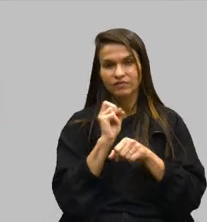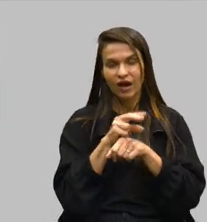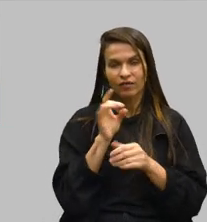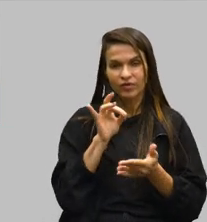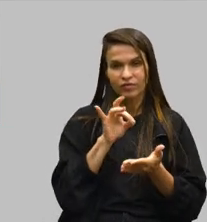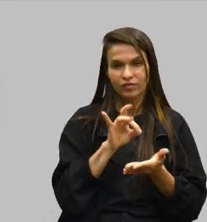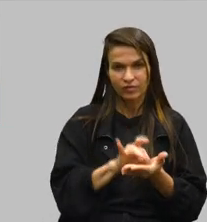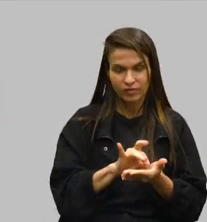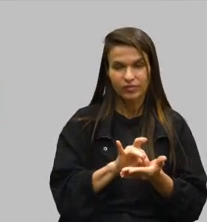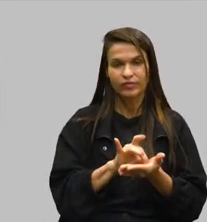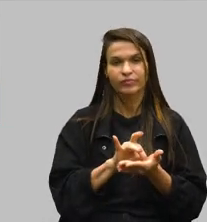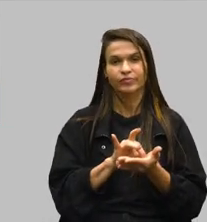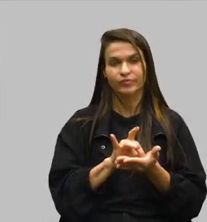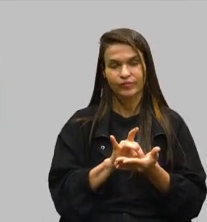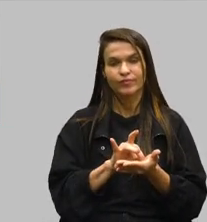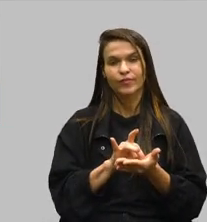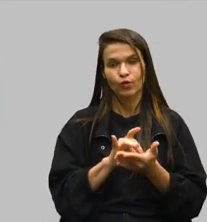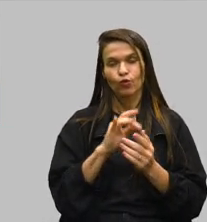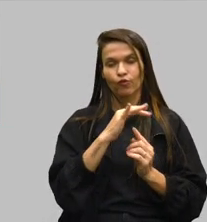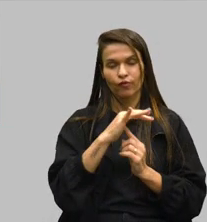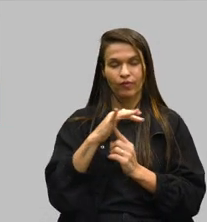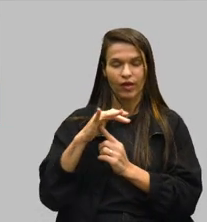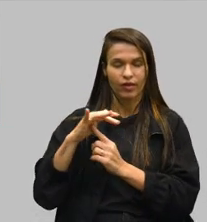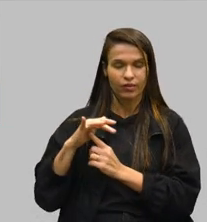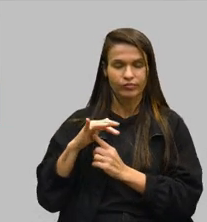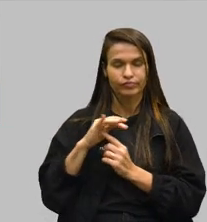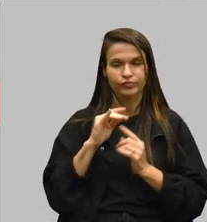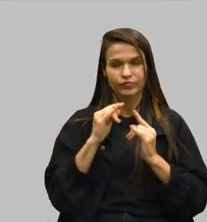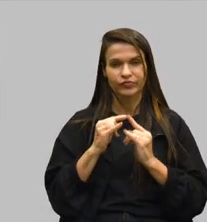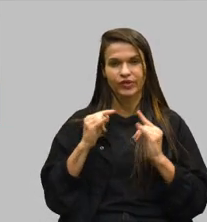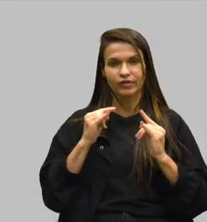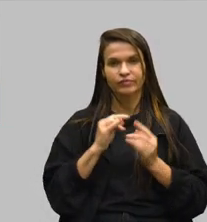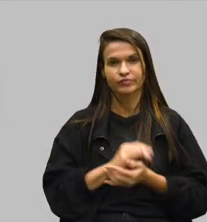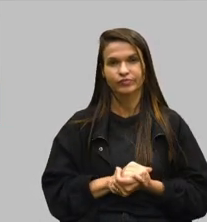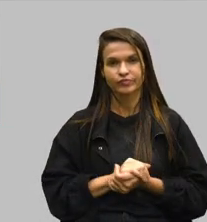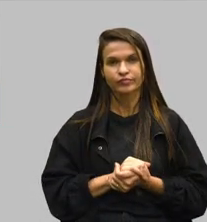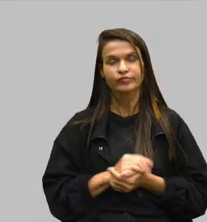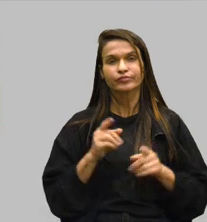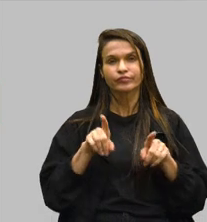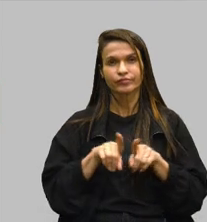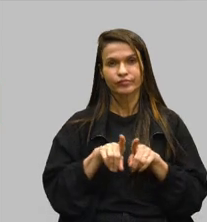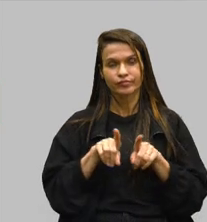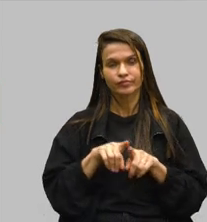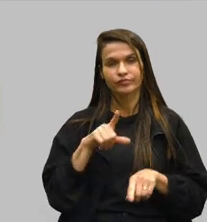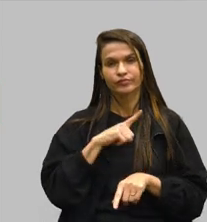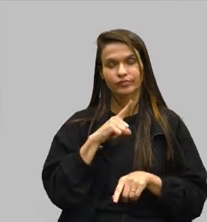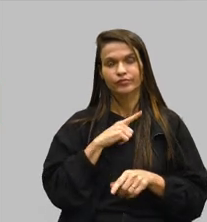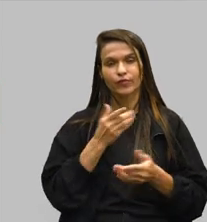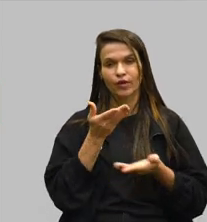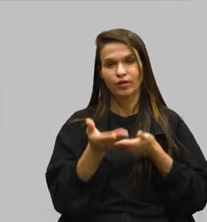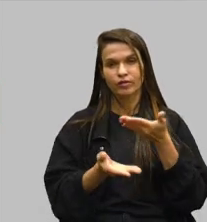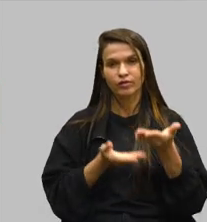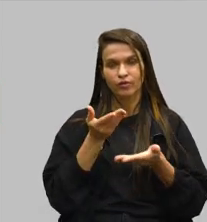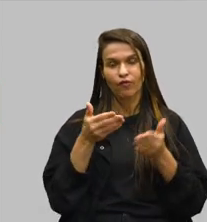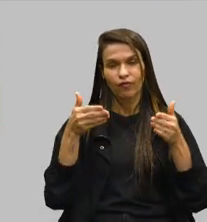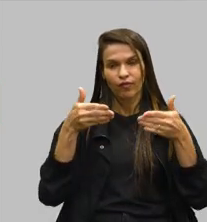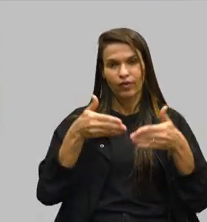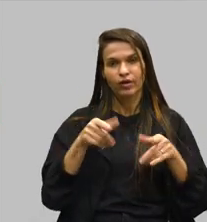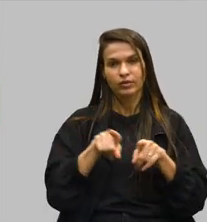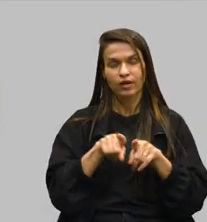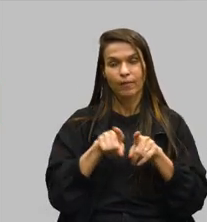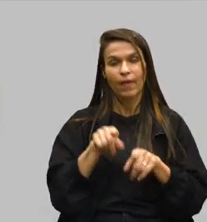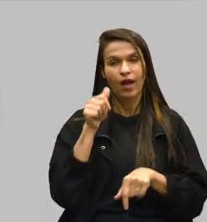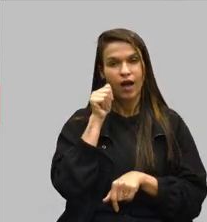efetivadas no feirão. E que também nós tivemos um atendimento ali focado também a